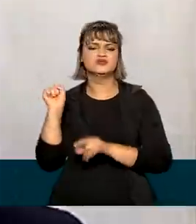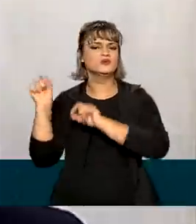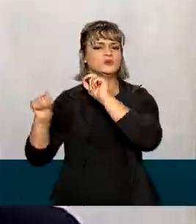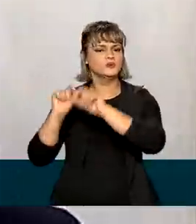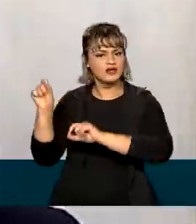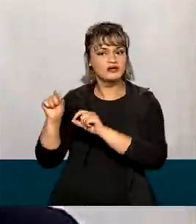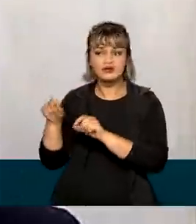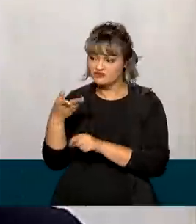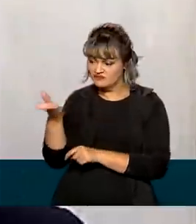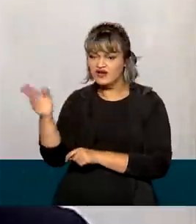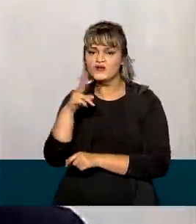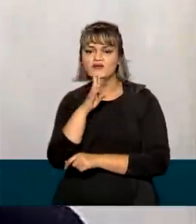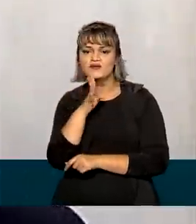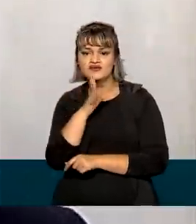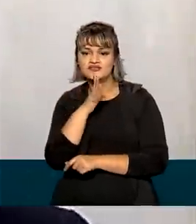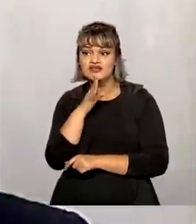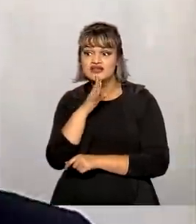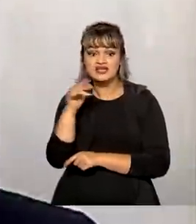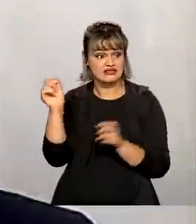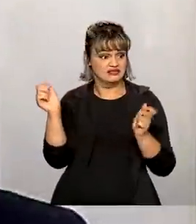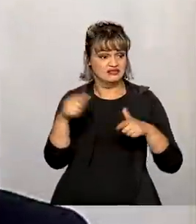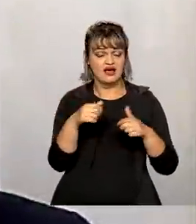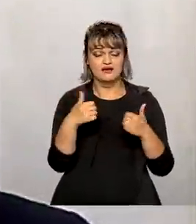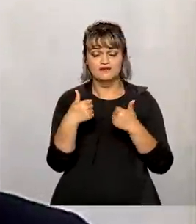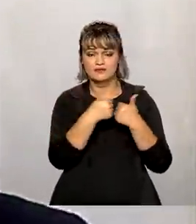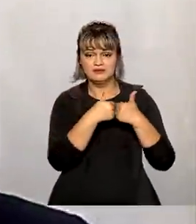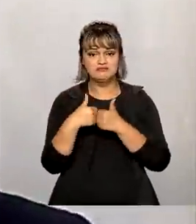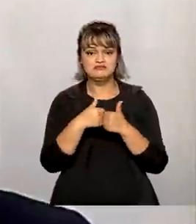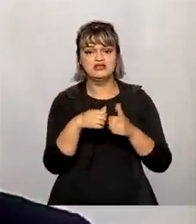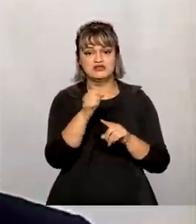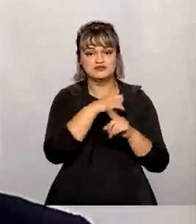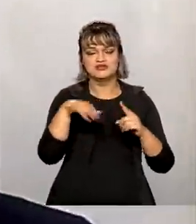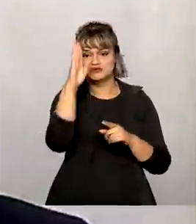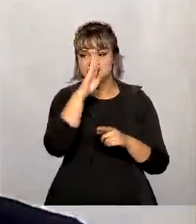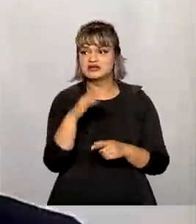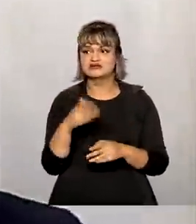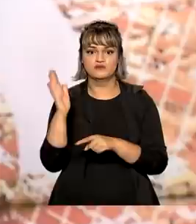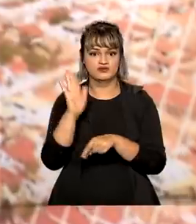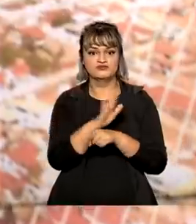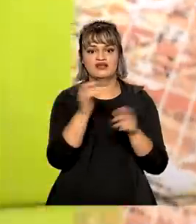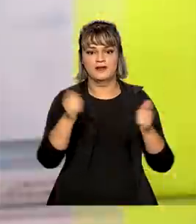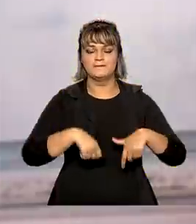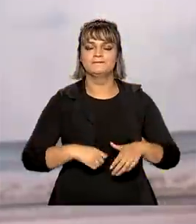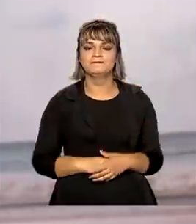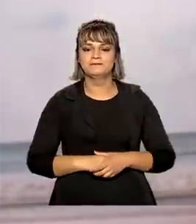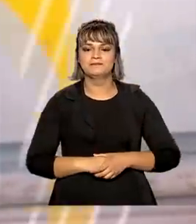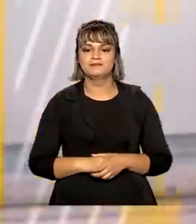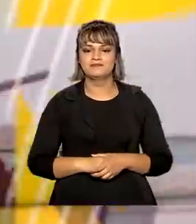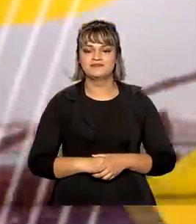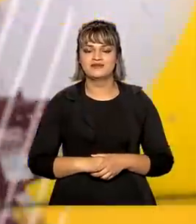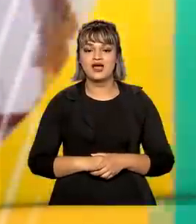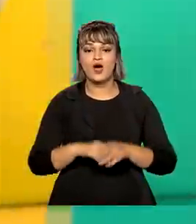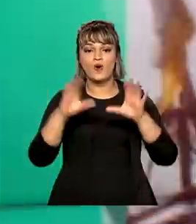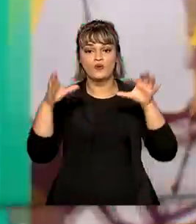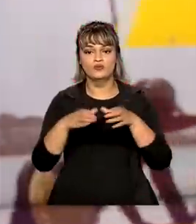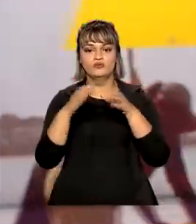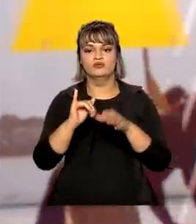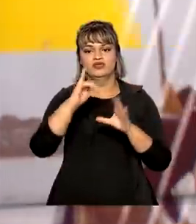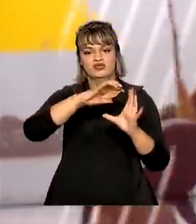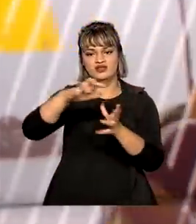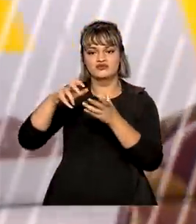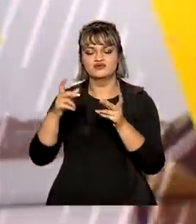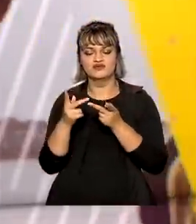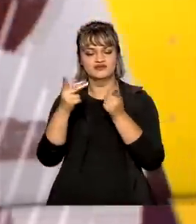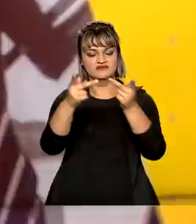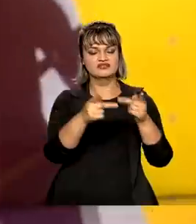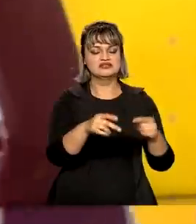e talvez o FGTS esteja mais próximo dos trabalhadores da sociedade brasileira do que as pessoas imaginam. A comitiva internacional que